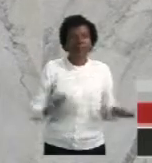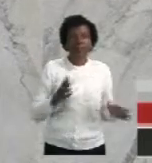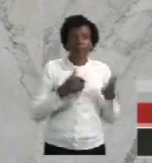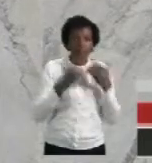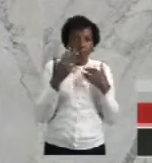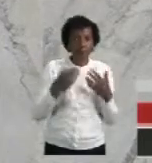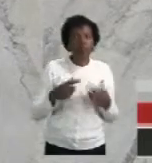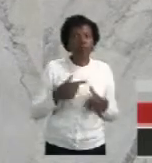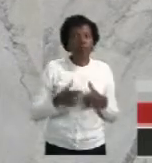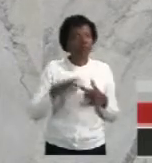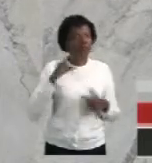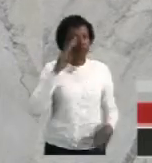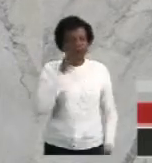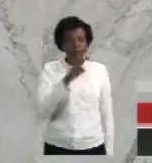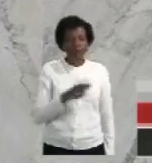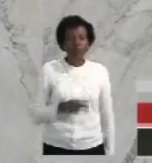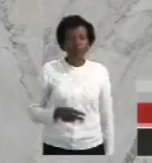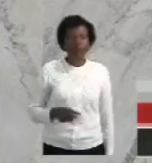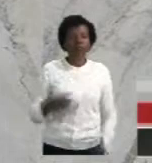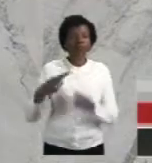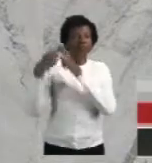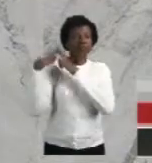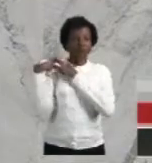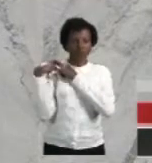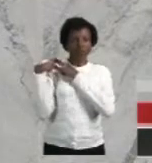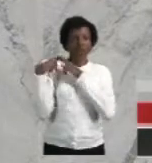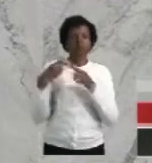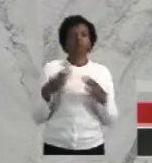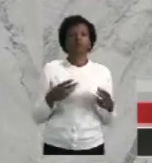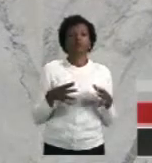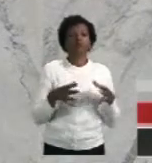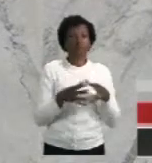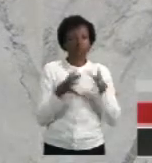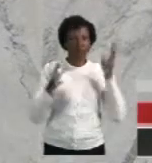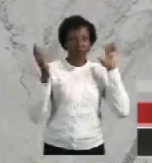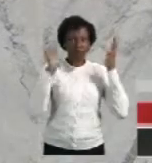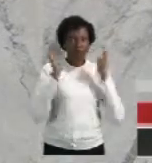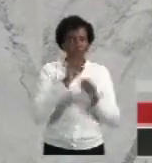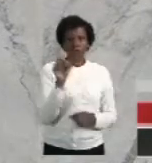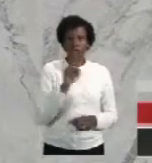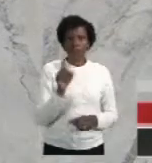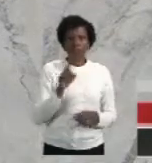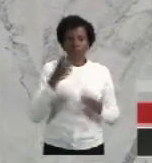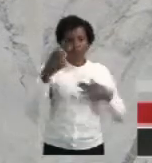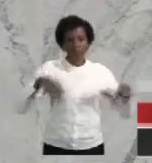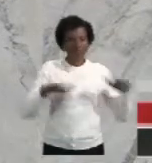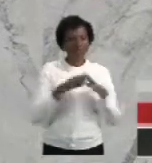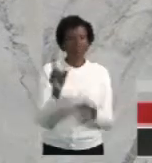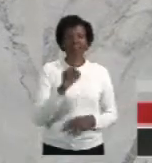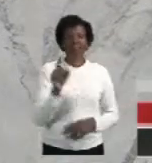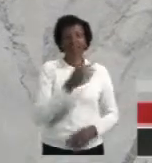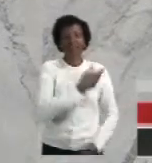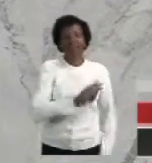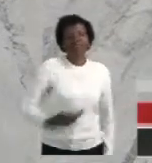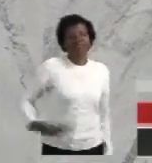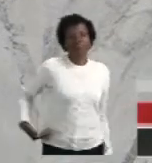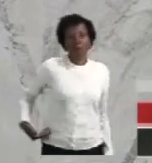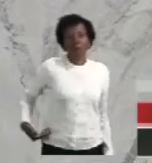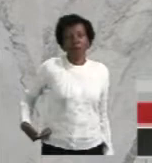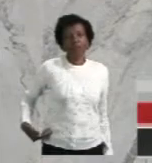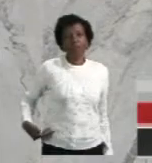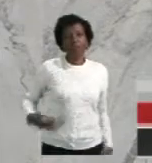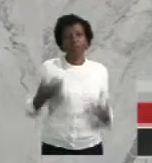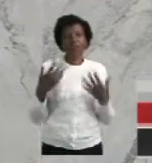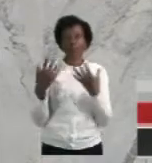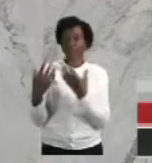é muito grave. E essa responsabilidade não é dos caminhoneiros, não é do povo, é do governo. É do governo que